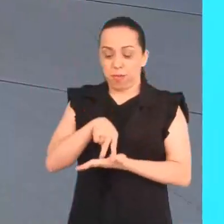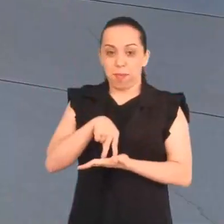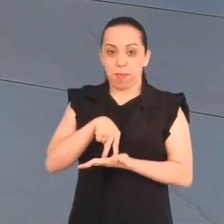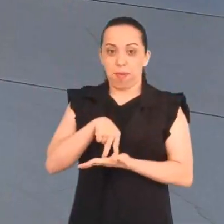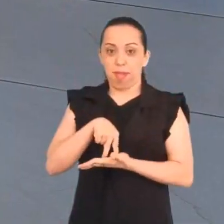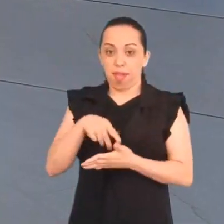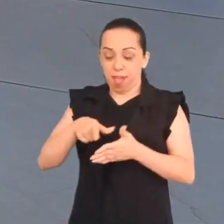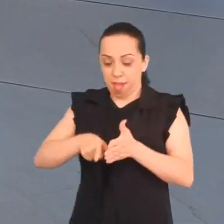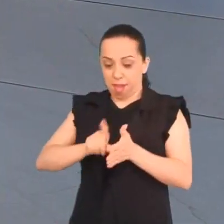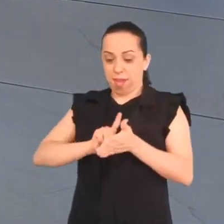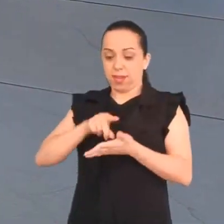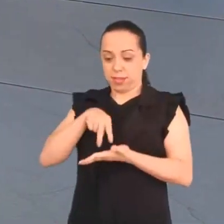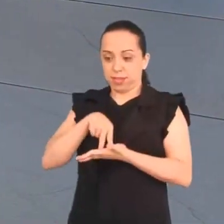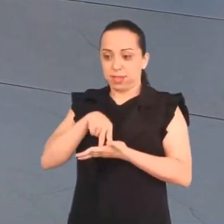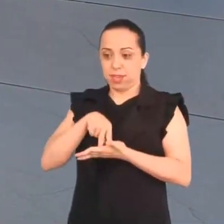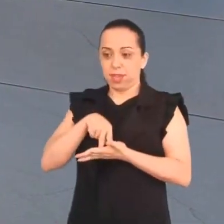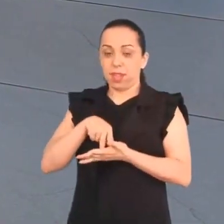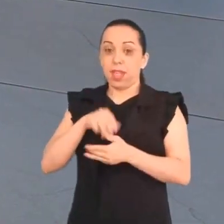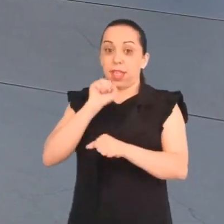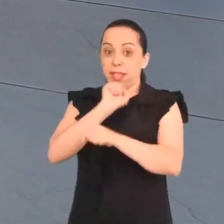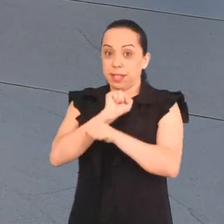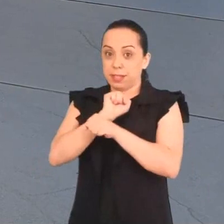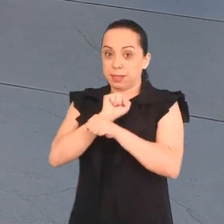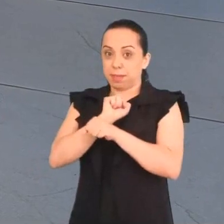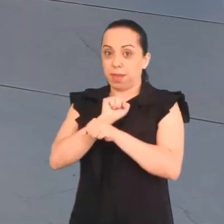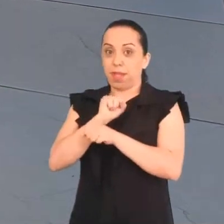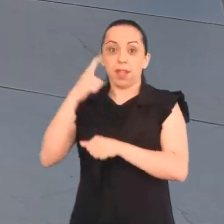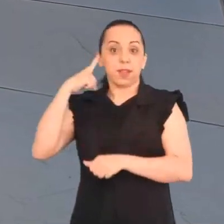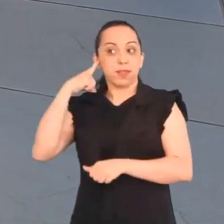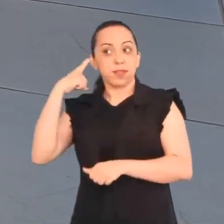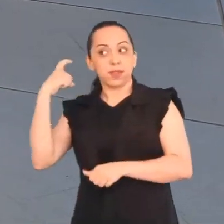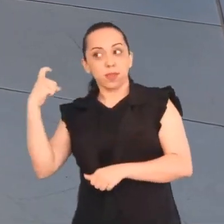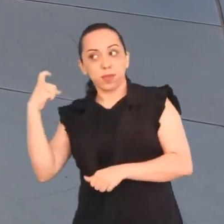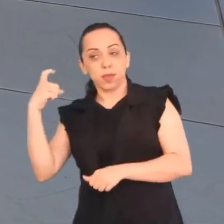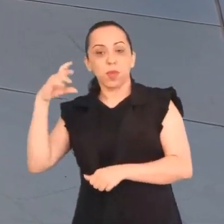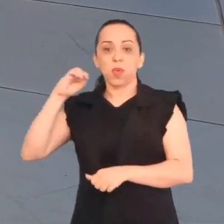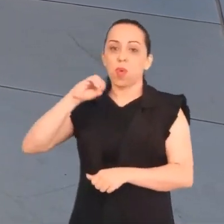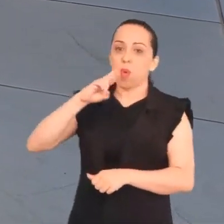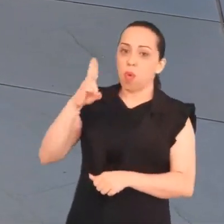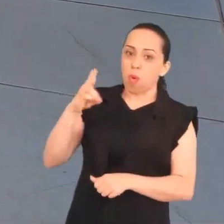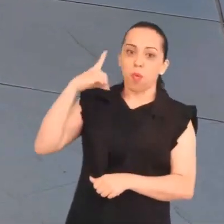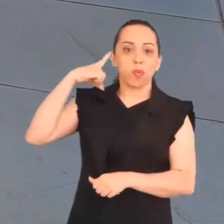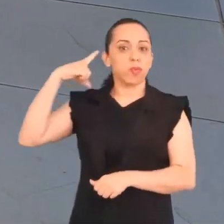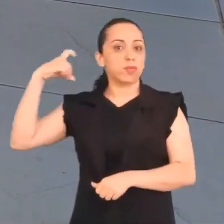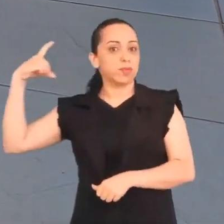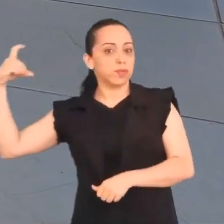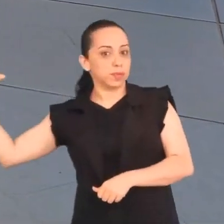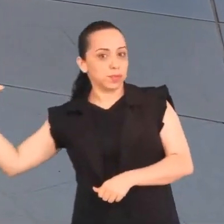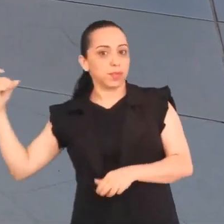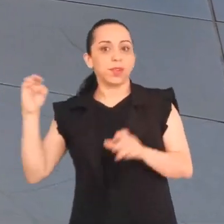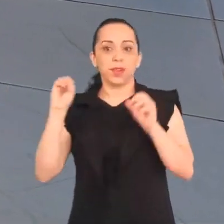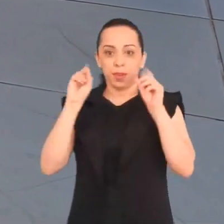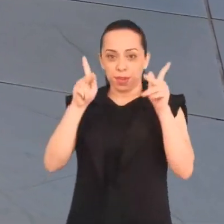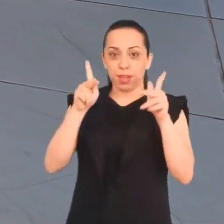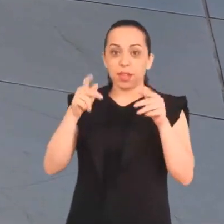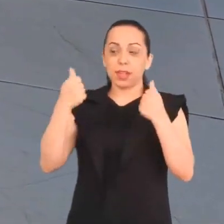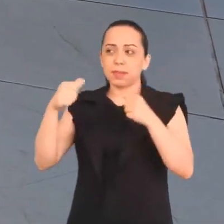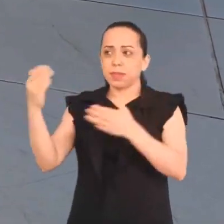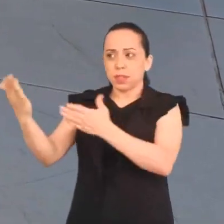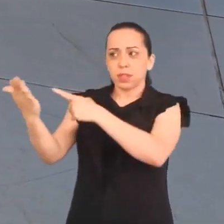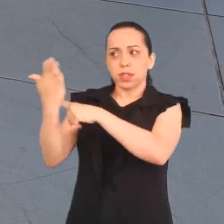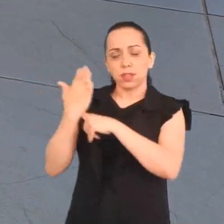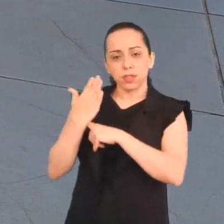Coloque-se em pé antes das linhas e aguarde o comando que será um som curto ou um som longo.